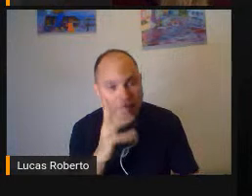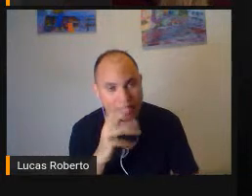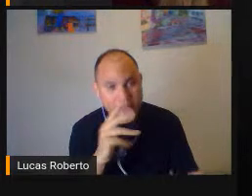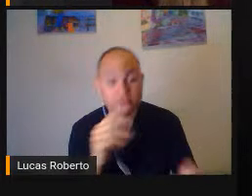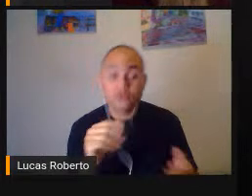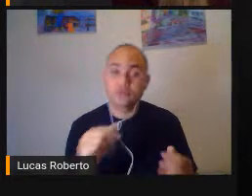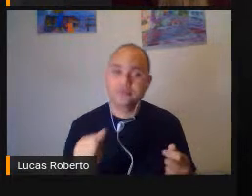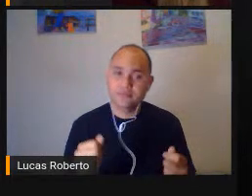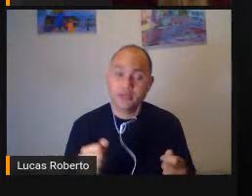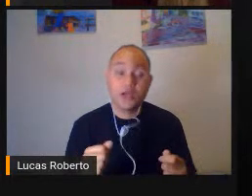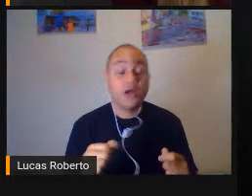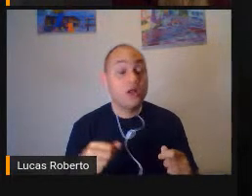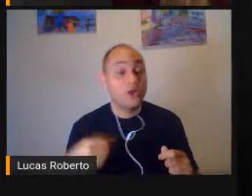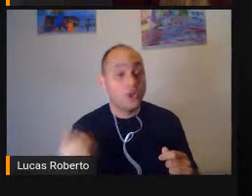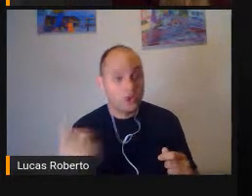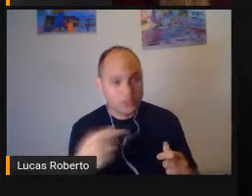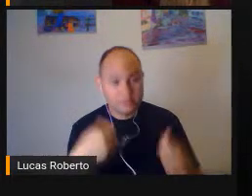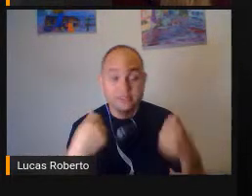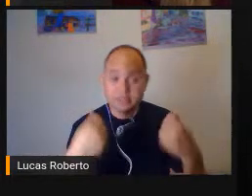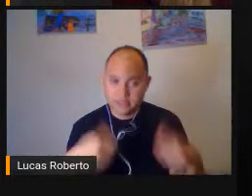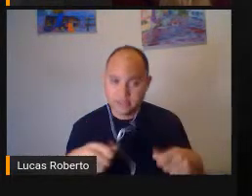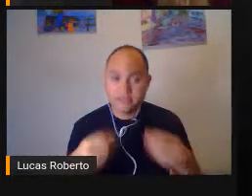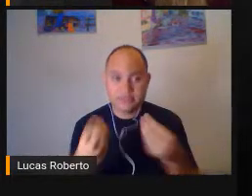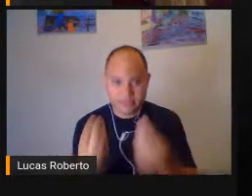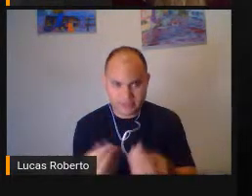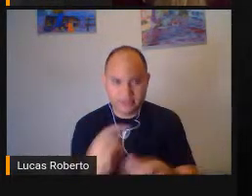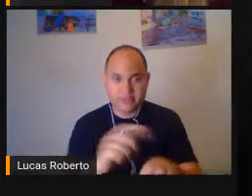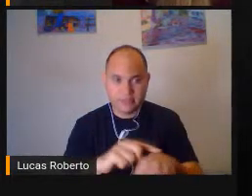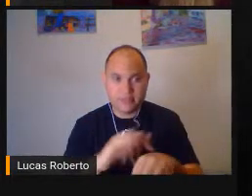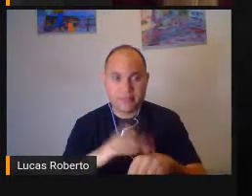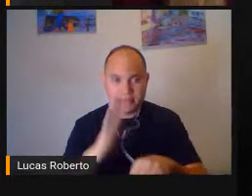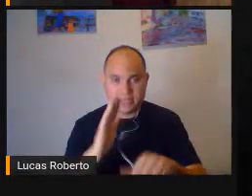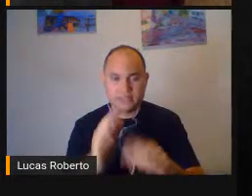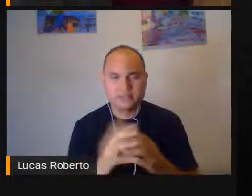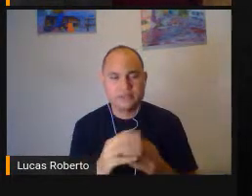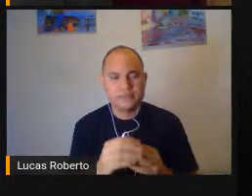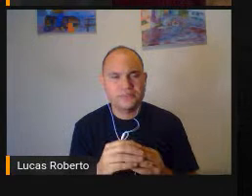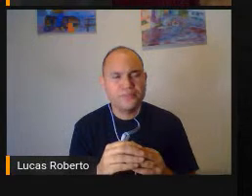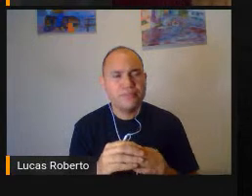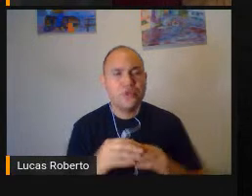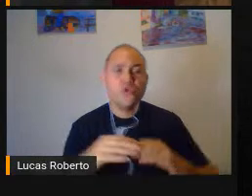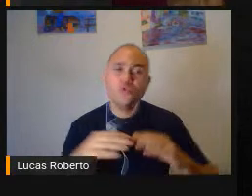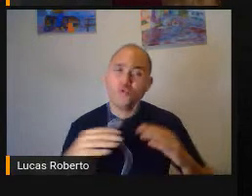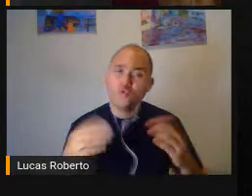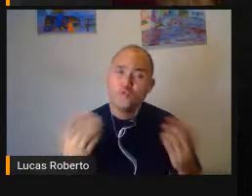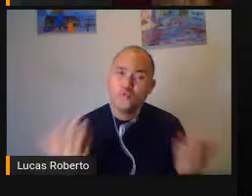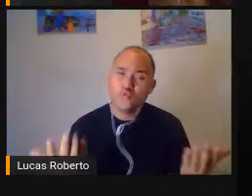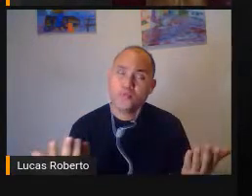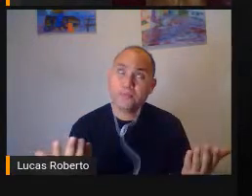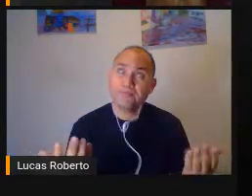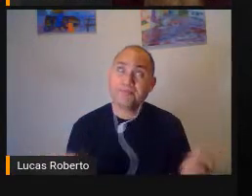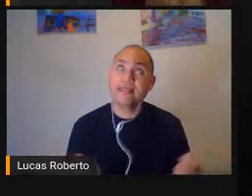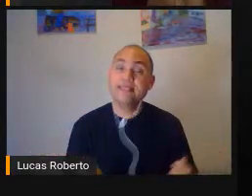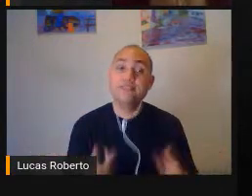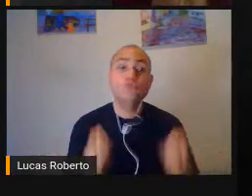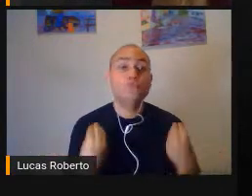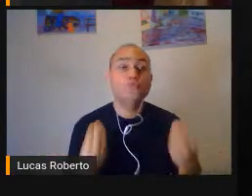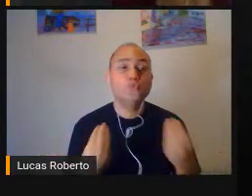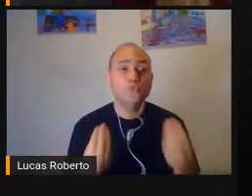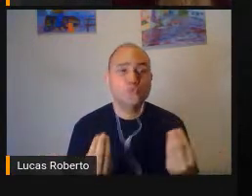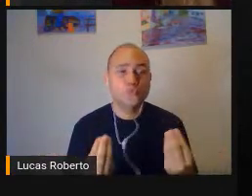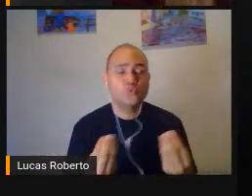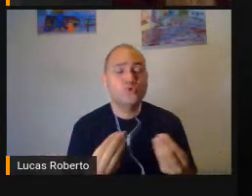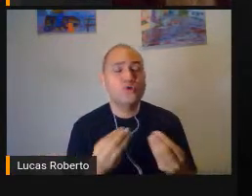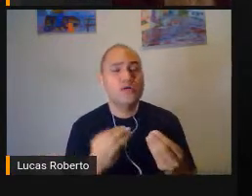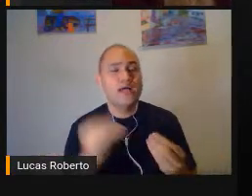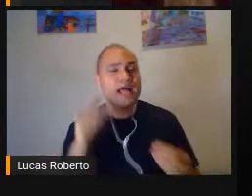a mais É garantido A elas por lei Como é que a criança Cega escreve Em braille Na escola